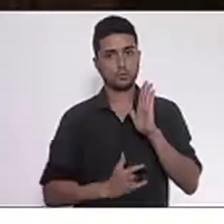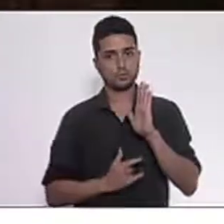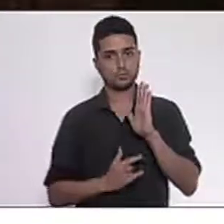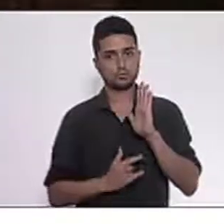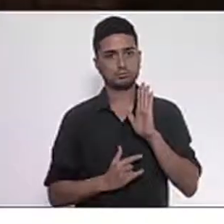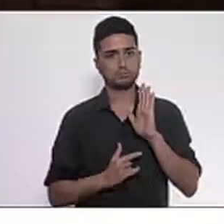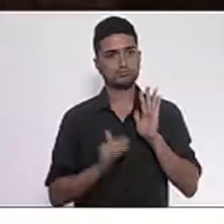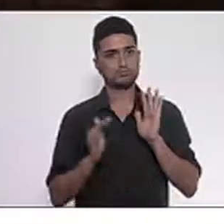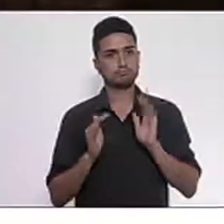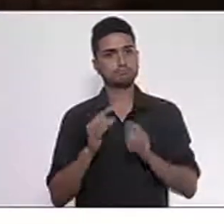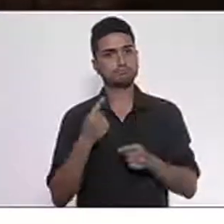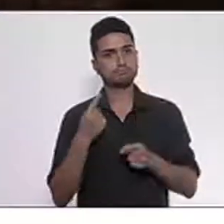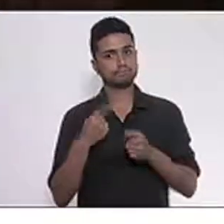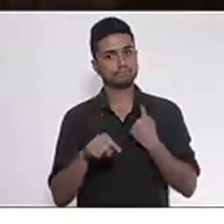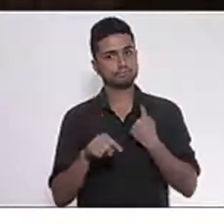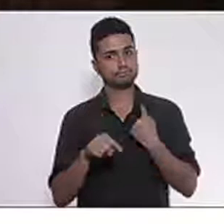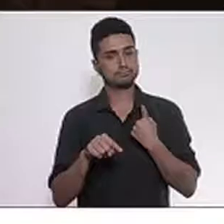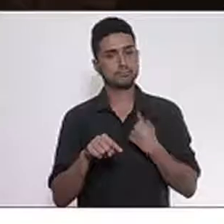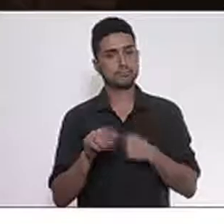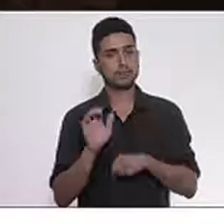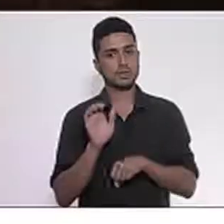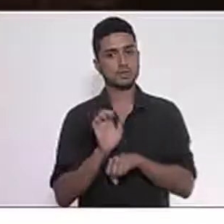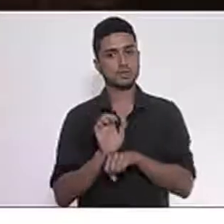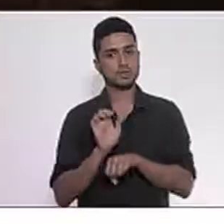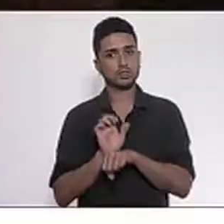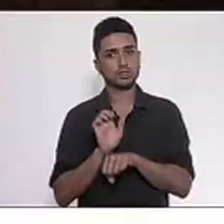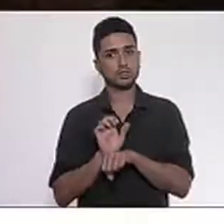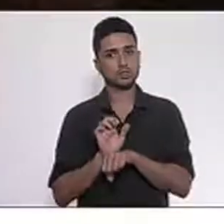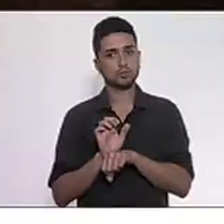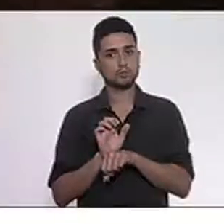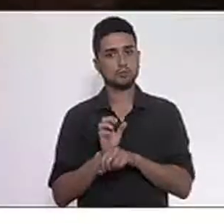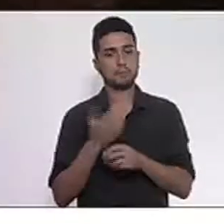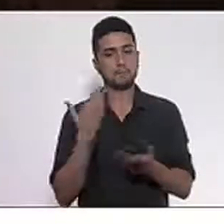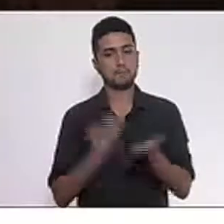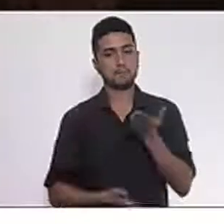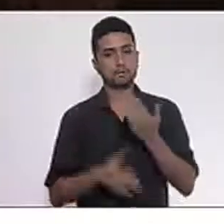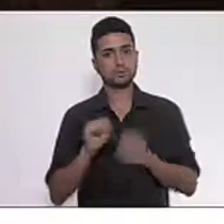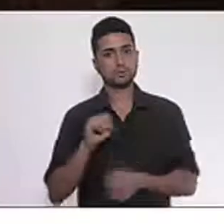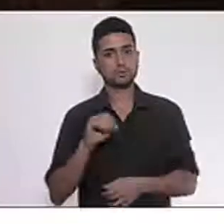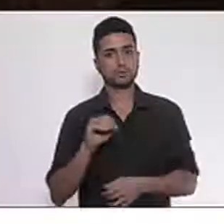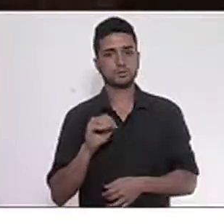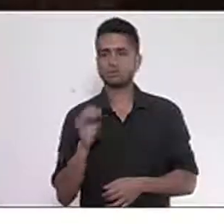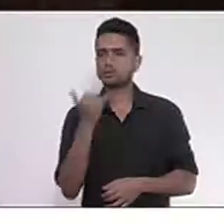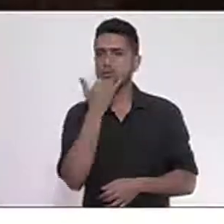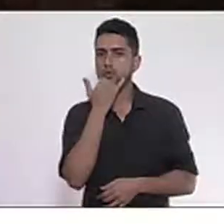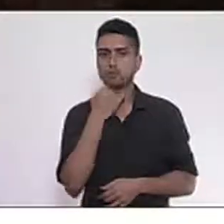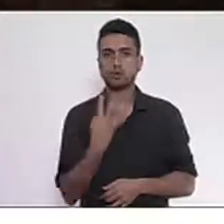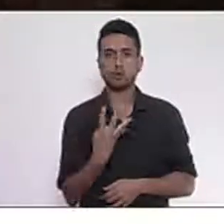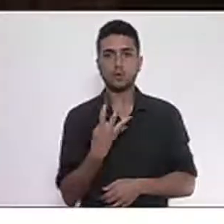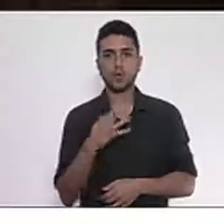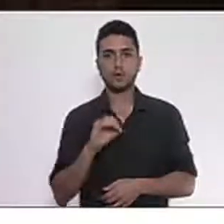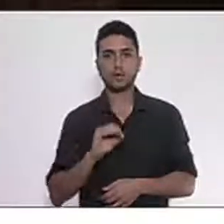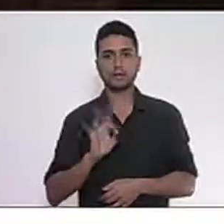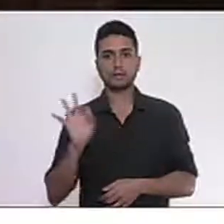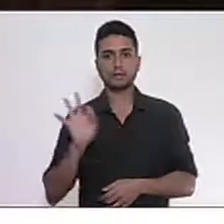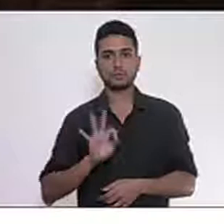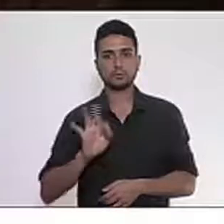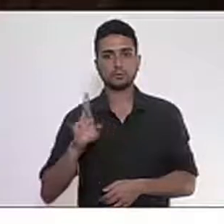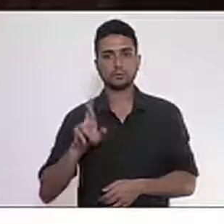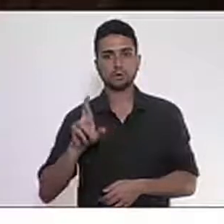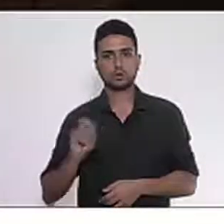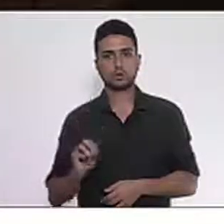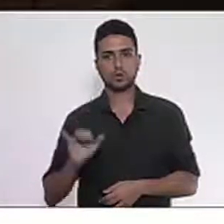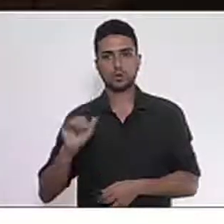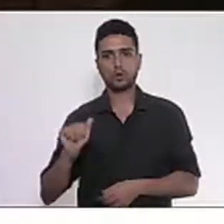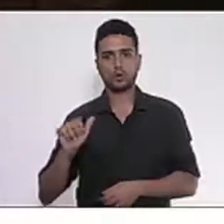o estado perderá 80%, desculpe, 40% dos ROETs